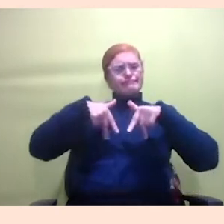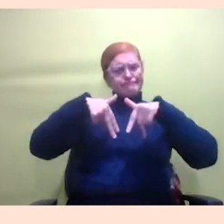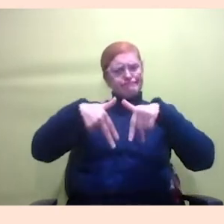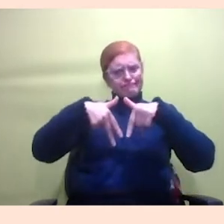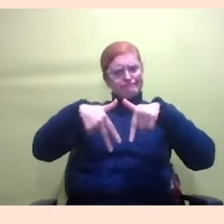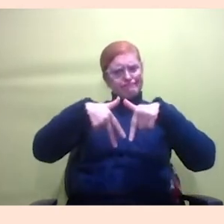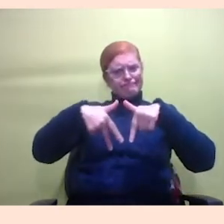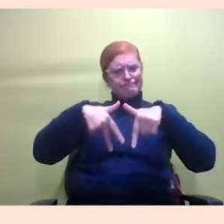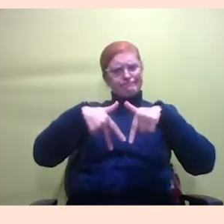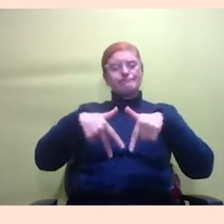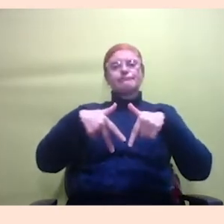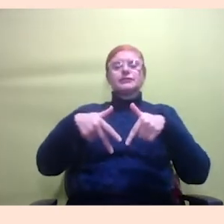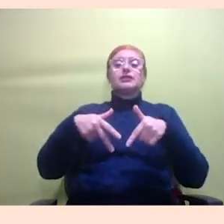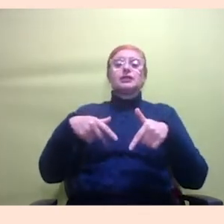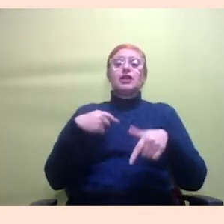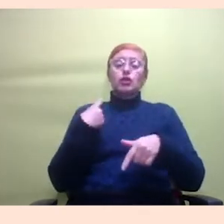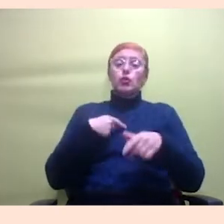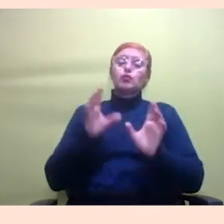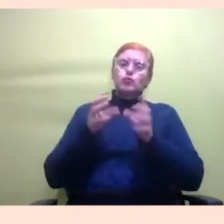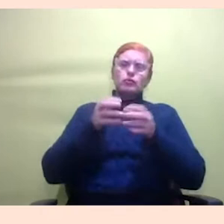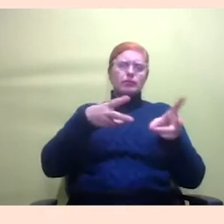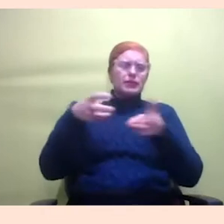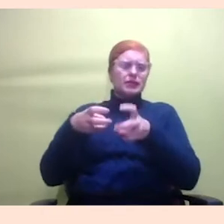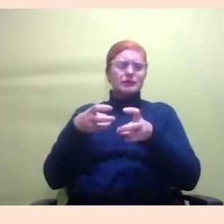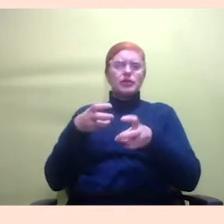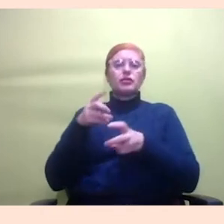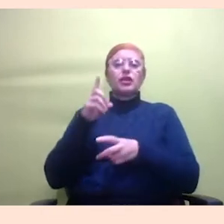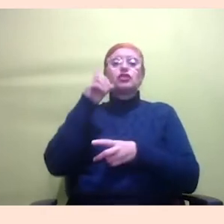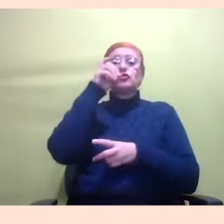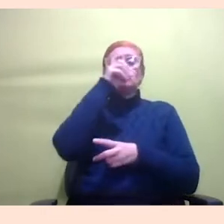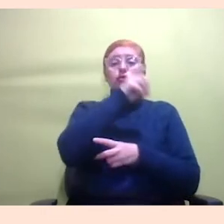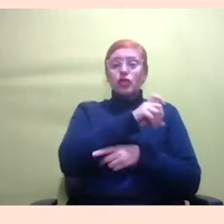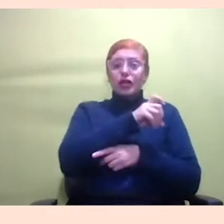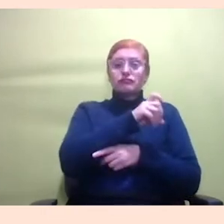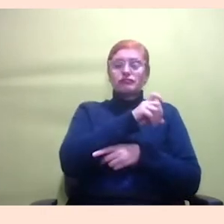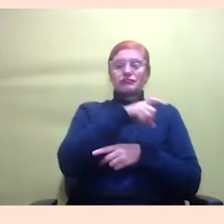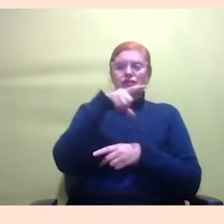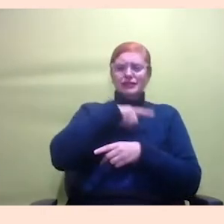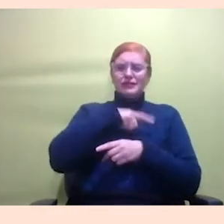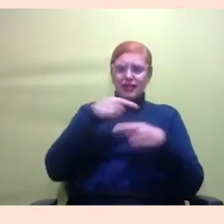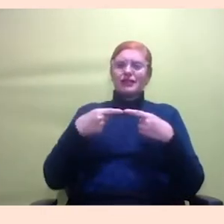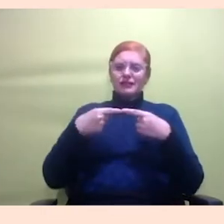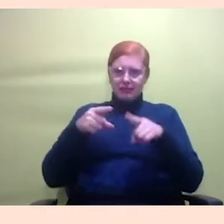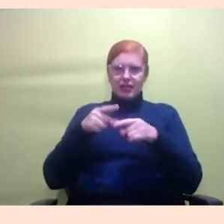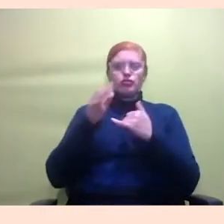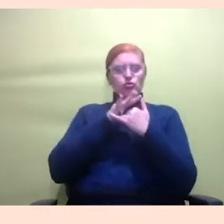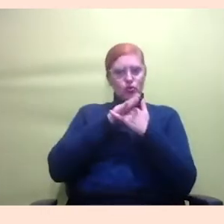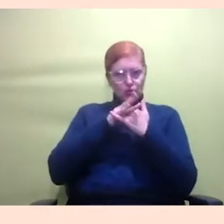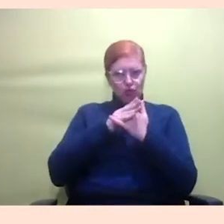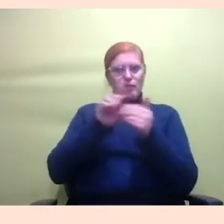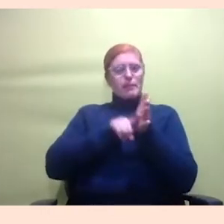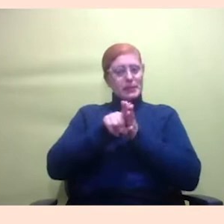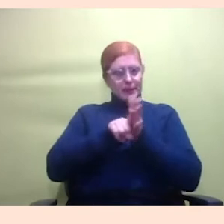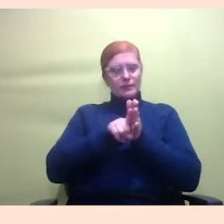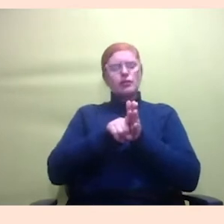dificuldades, a gente fez até um lançamento, tá no nosso canal do YouTube, o debate sobre essa pesquisa. Perceber, assim, essas